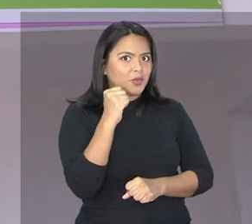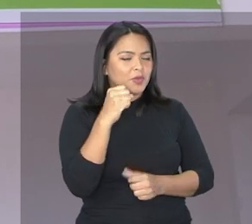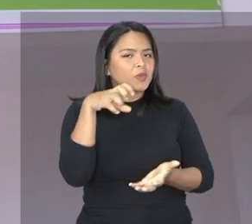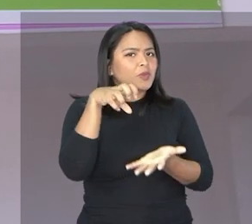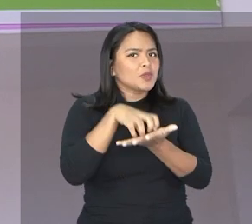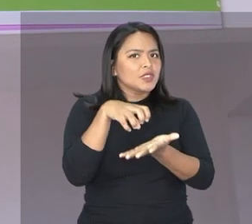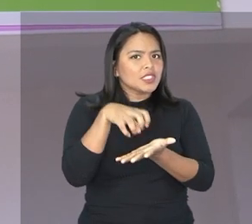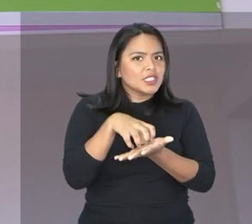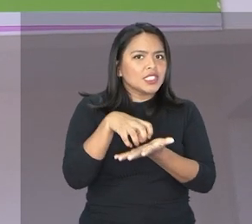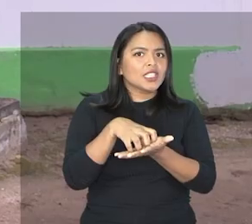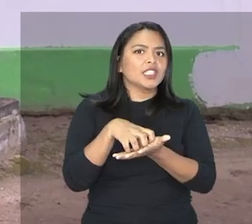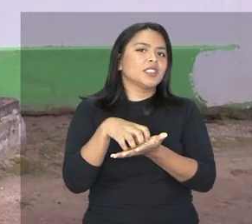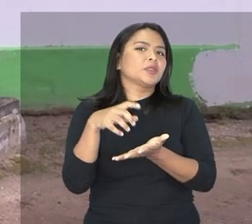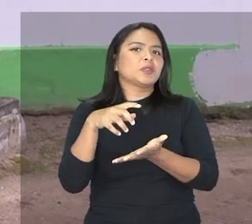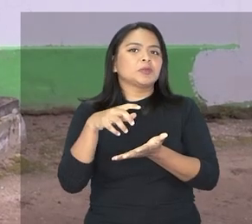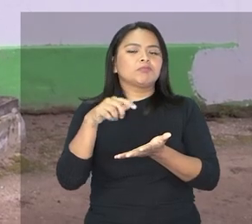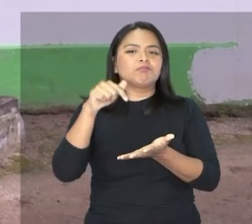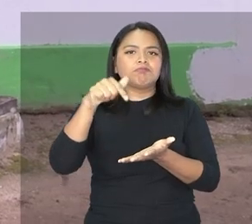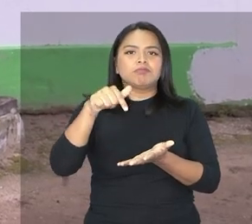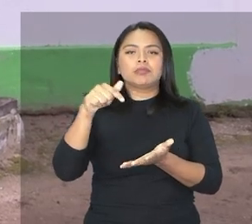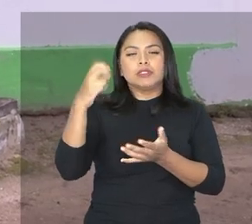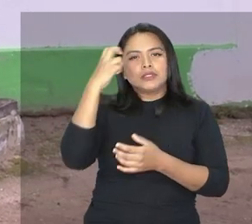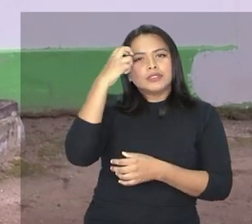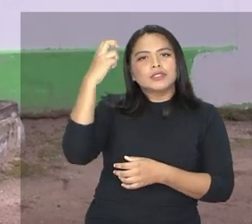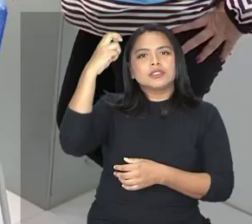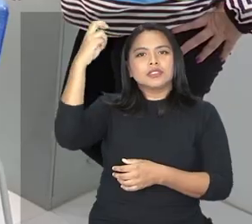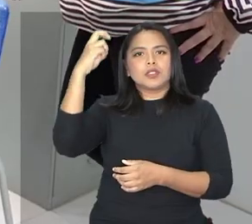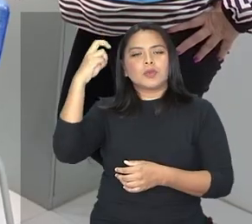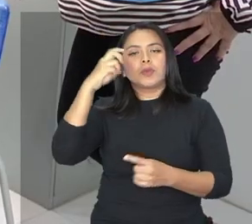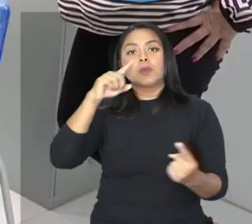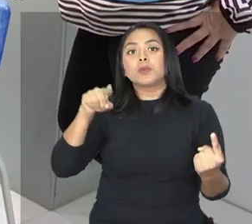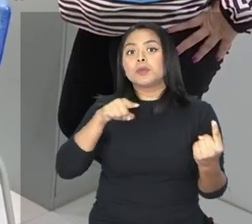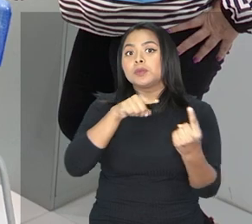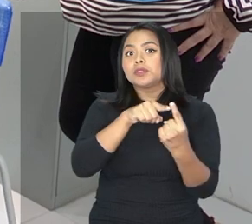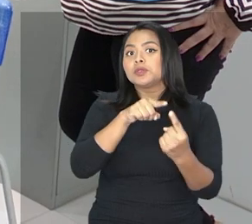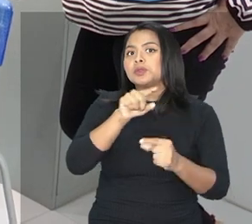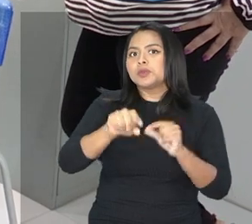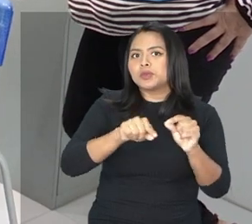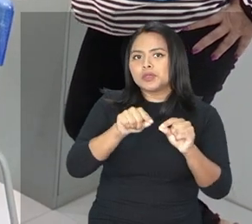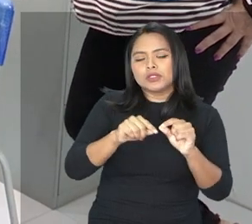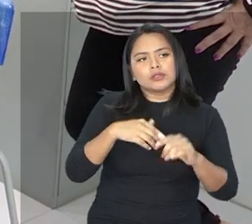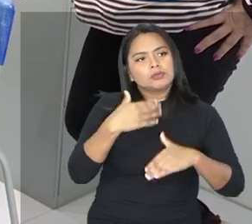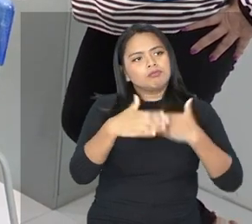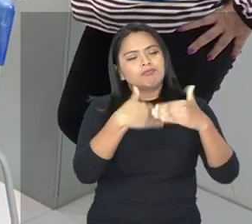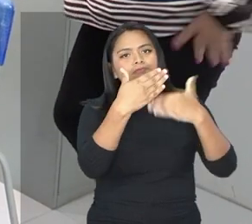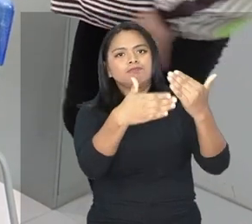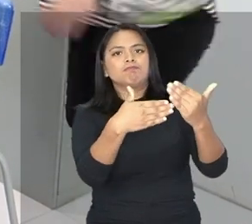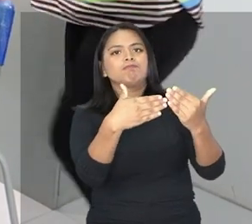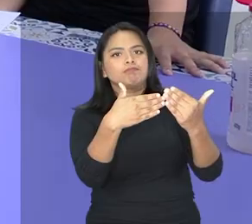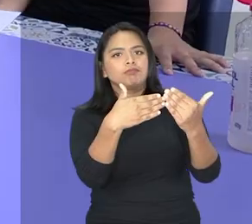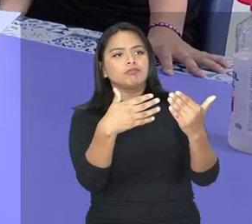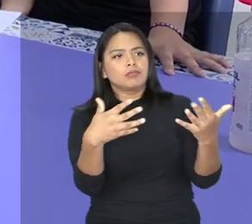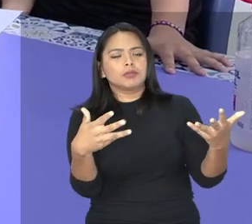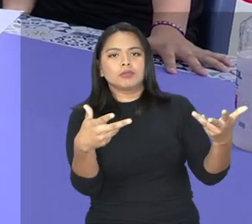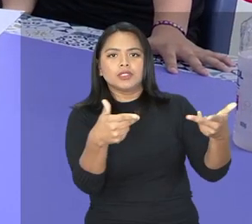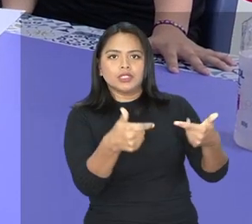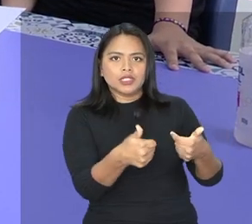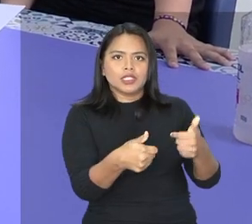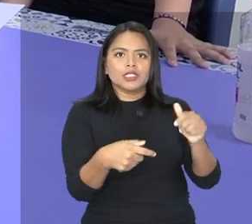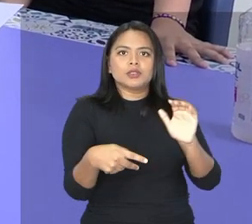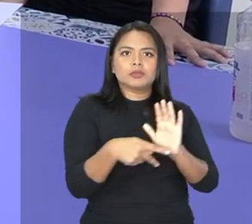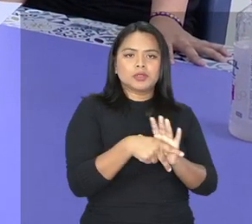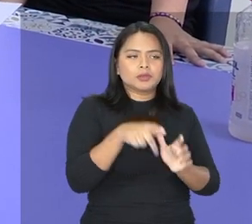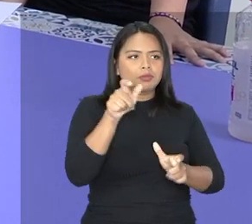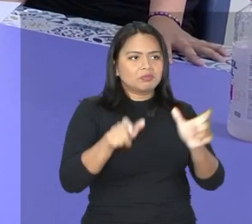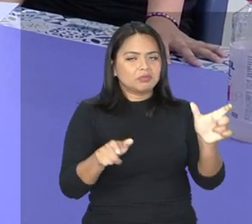o Centro de Atividades e Desenvolvimento de Altas Habilidades e Superdotação tem como missão desenvolver o potencial e o talento humano